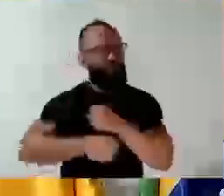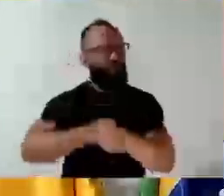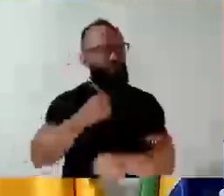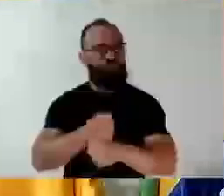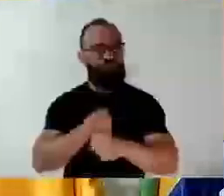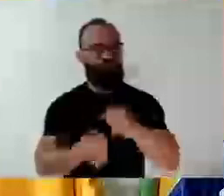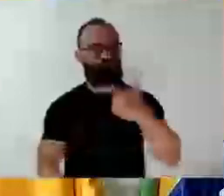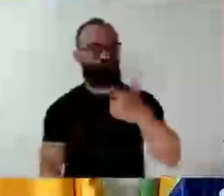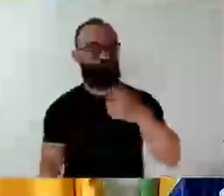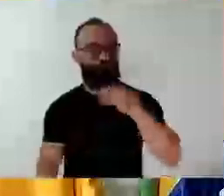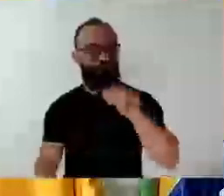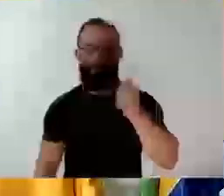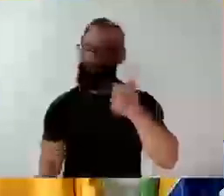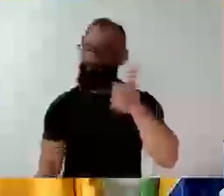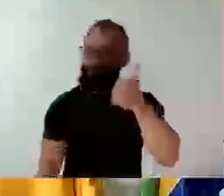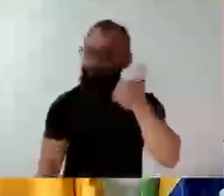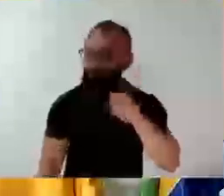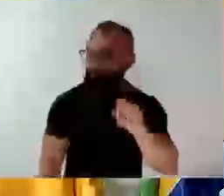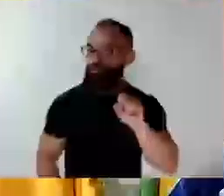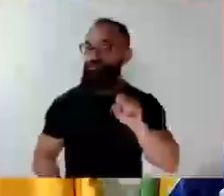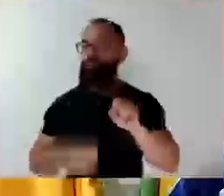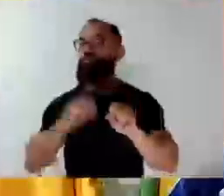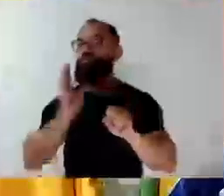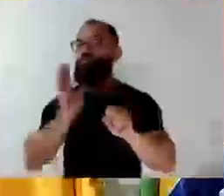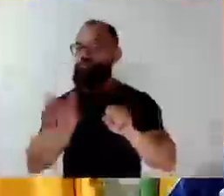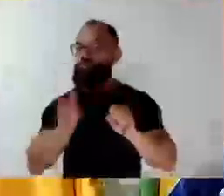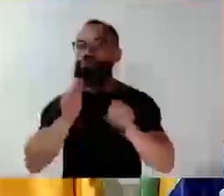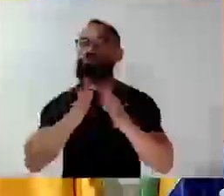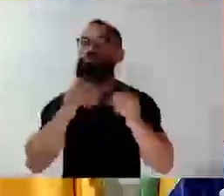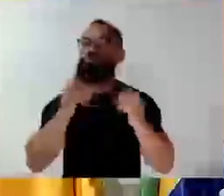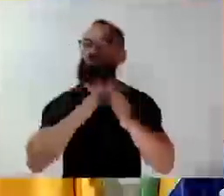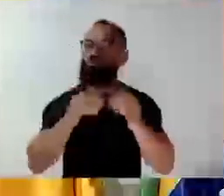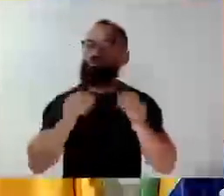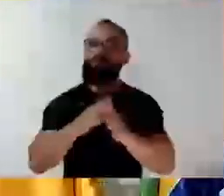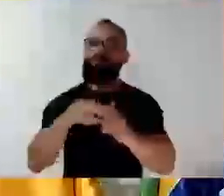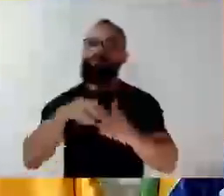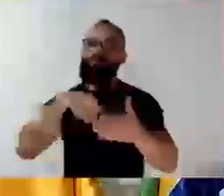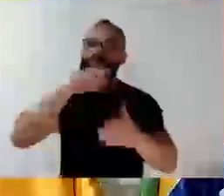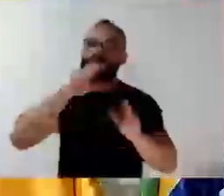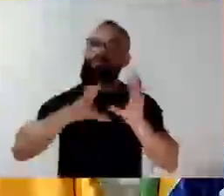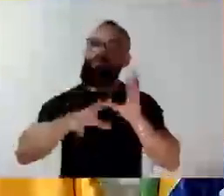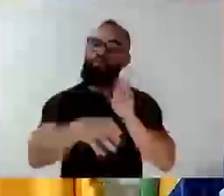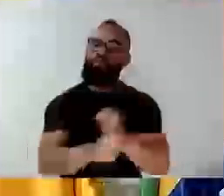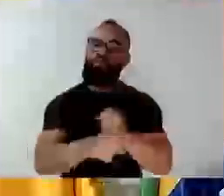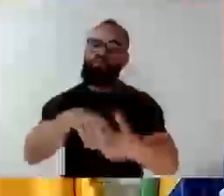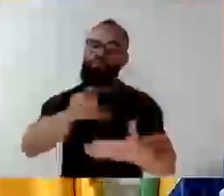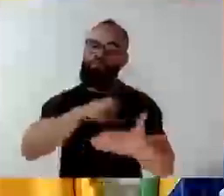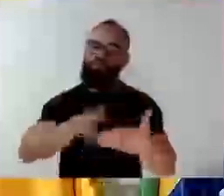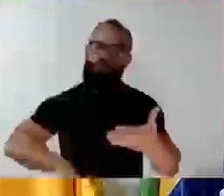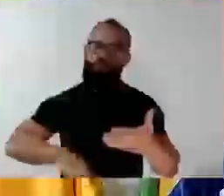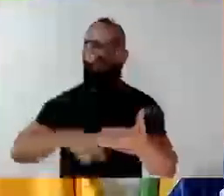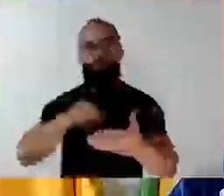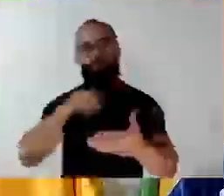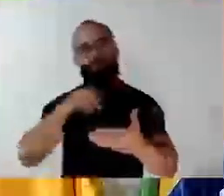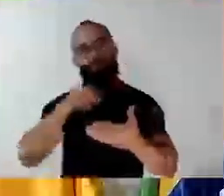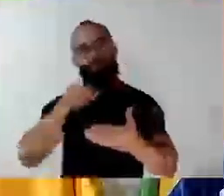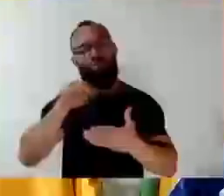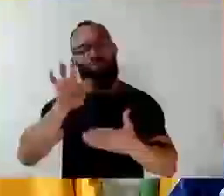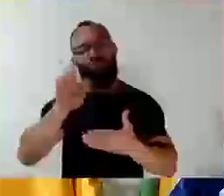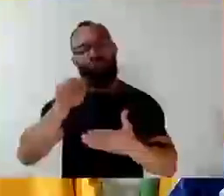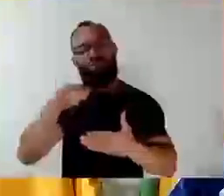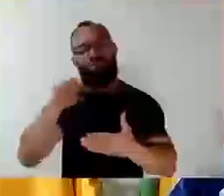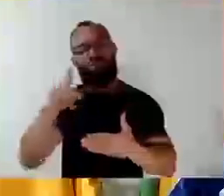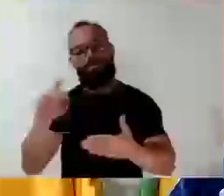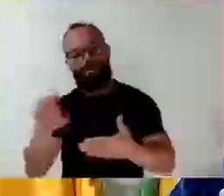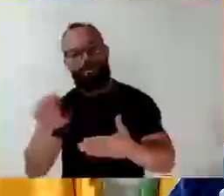um relatório de multas feitos pela FAMAB e também dos investimentos que essa fundação